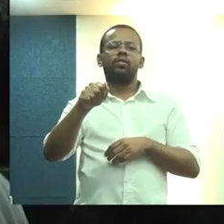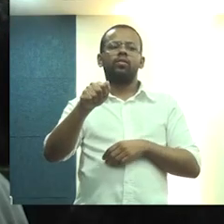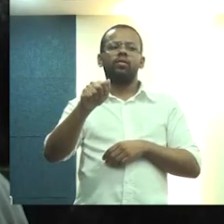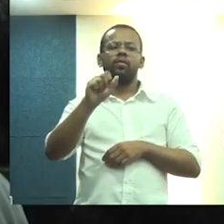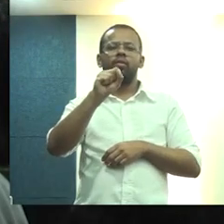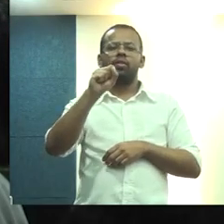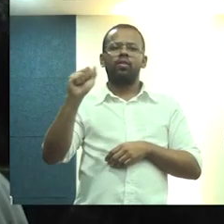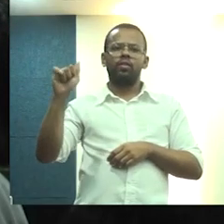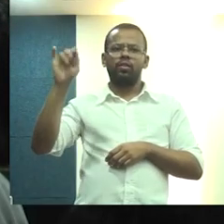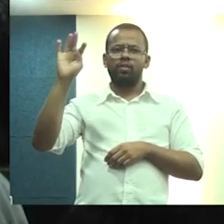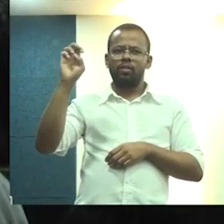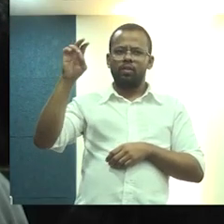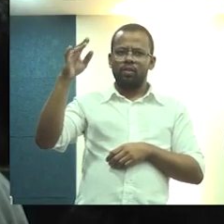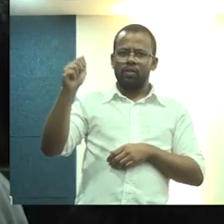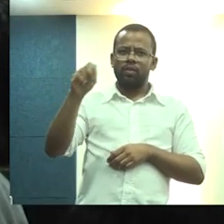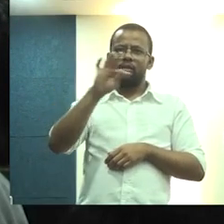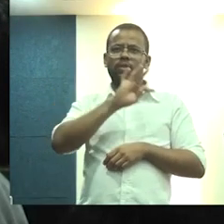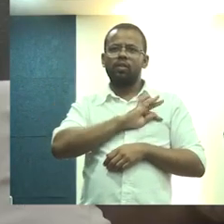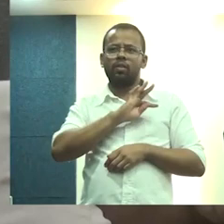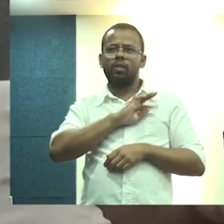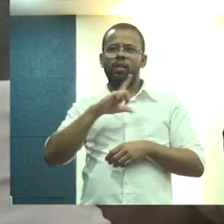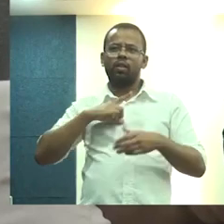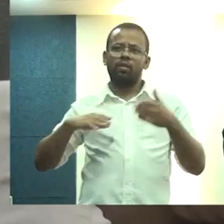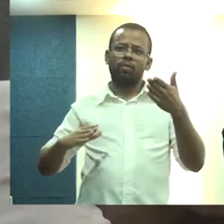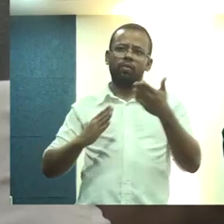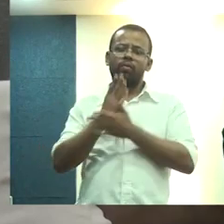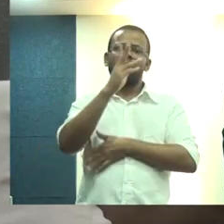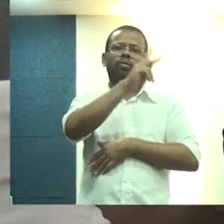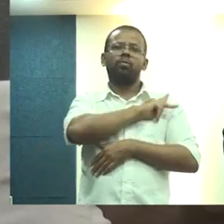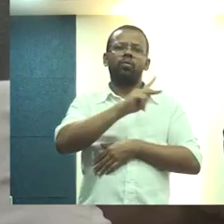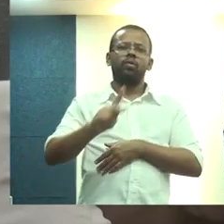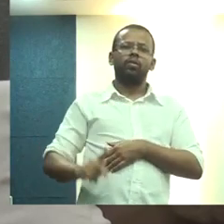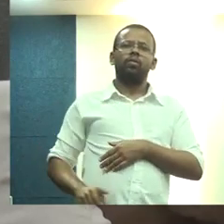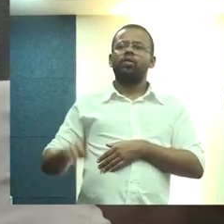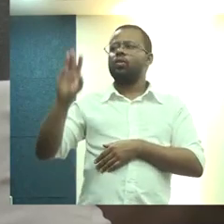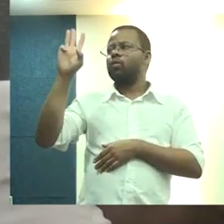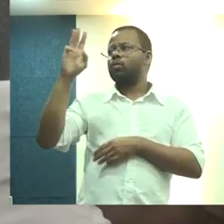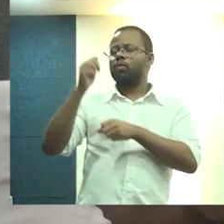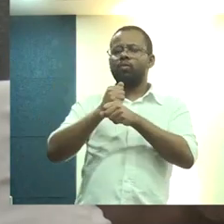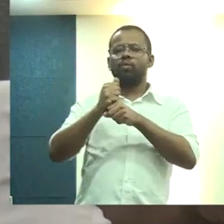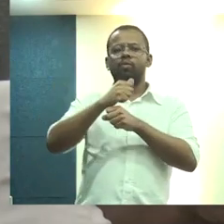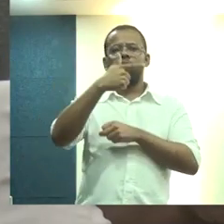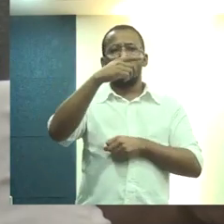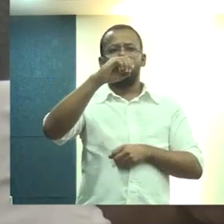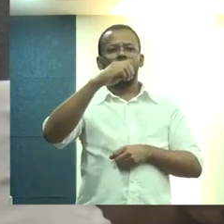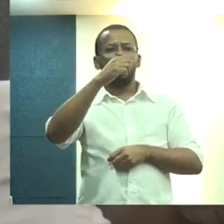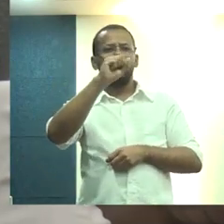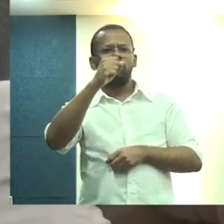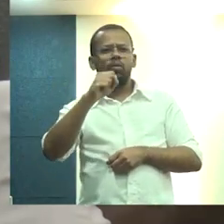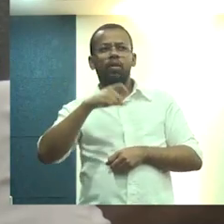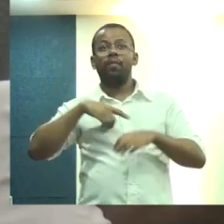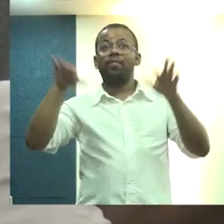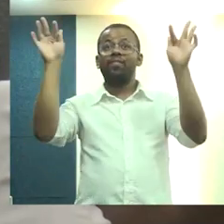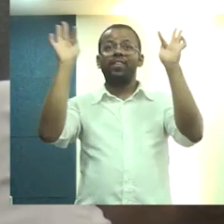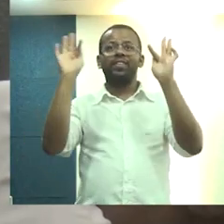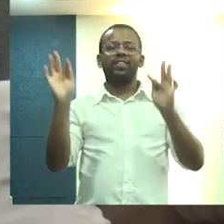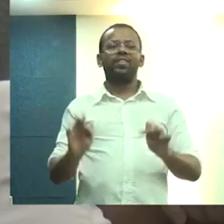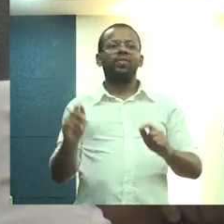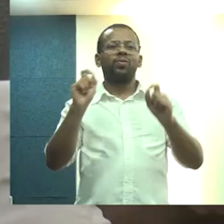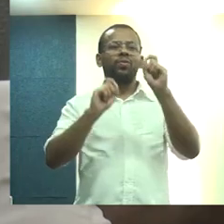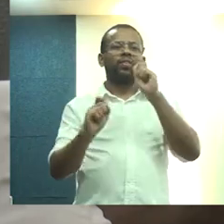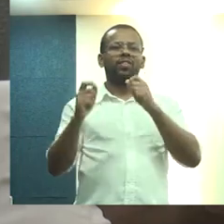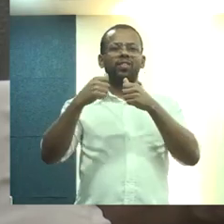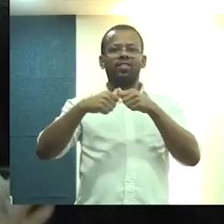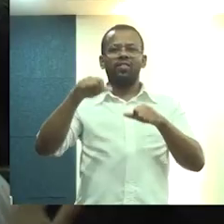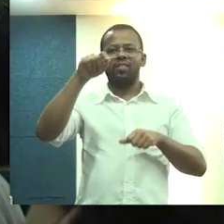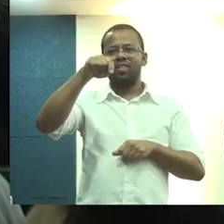a ATS, que foi sancionada pelo presidente Lula em 2008. E é uma alegria maior ainda a gente estar